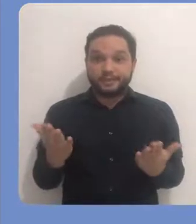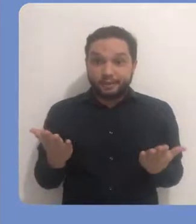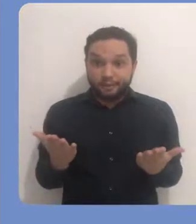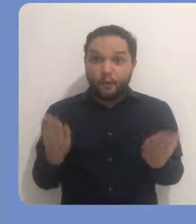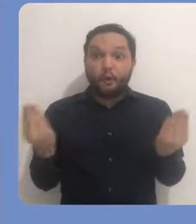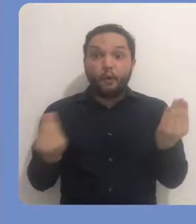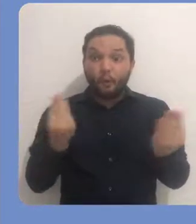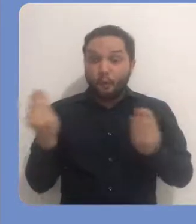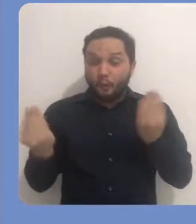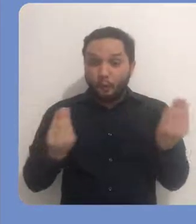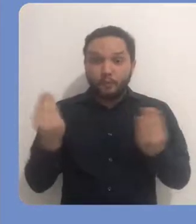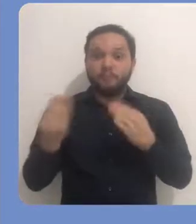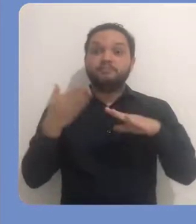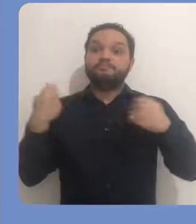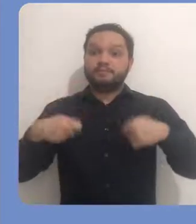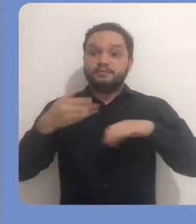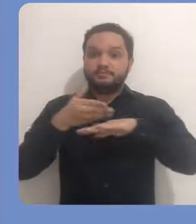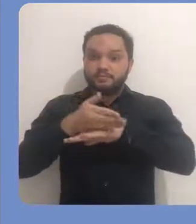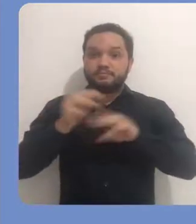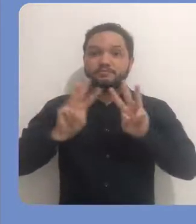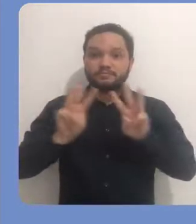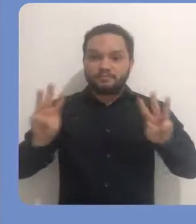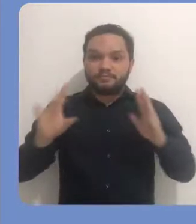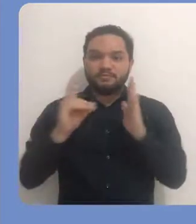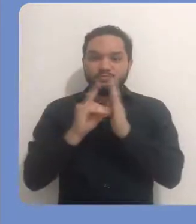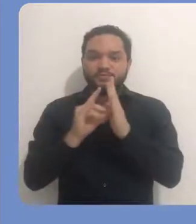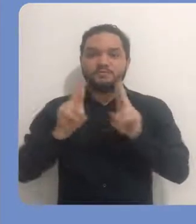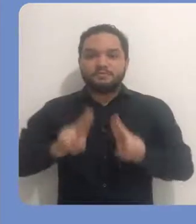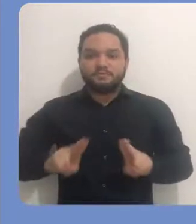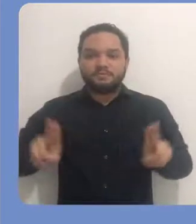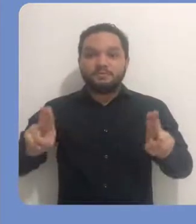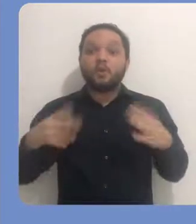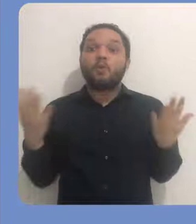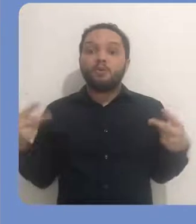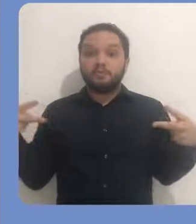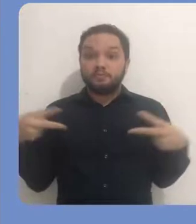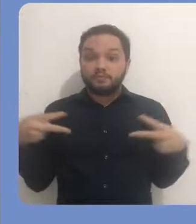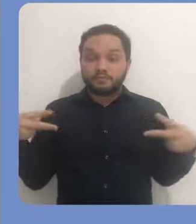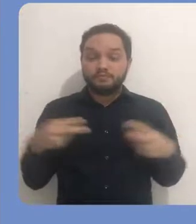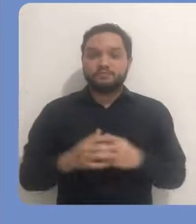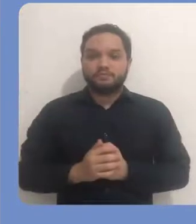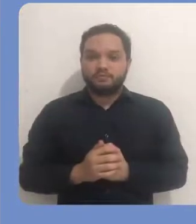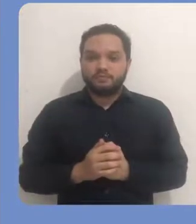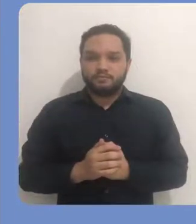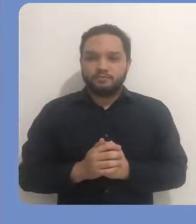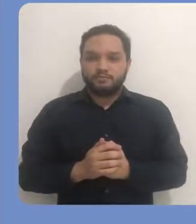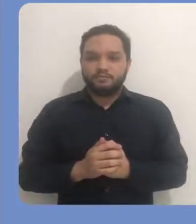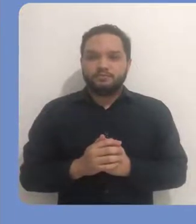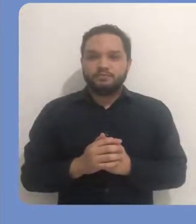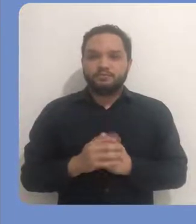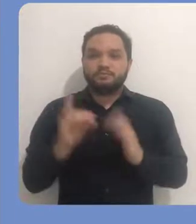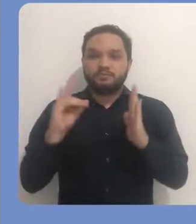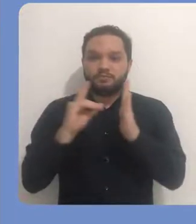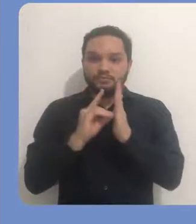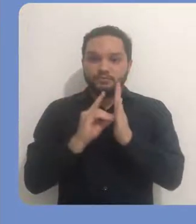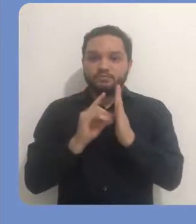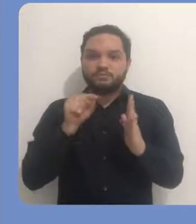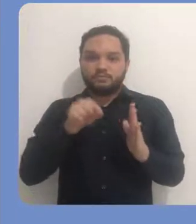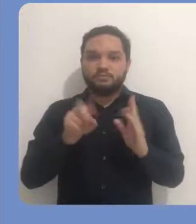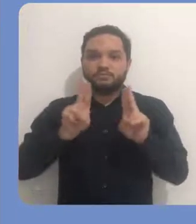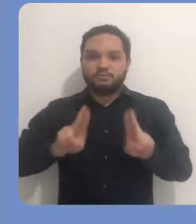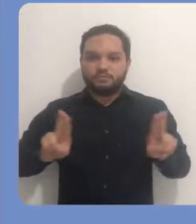da UFSC. Para isso, você deve acessar a página do repositório UFSC a partir do seguinte endereço